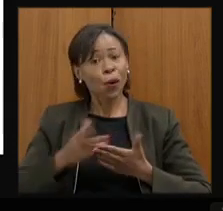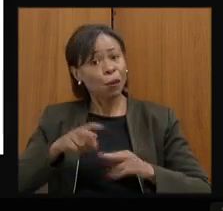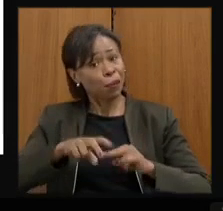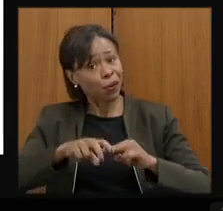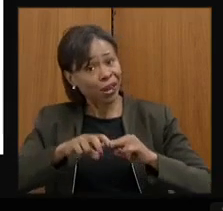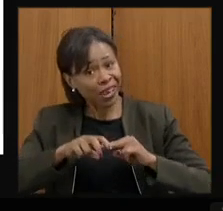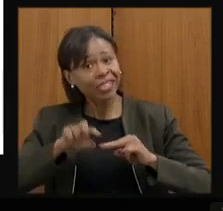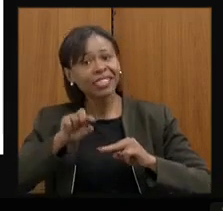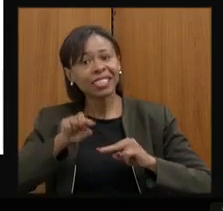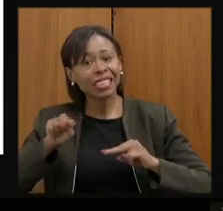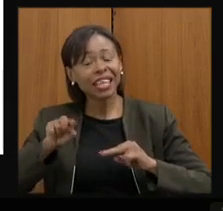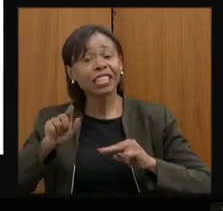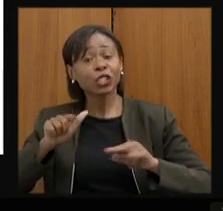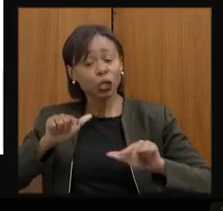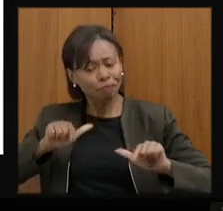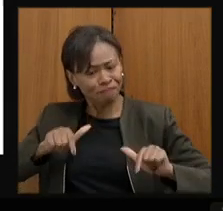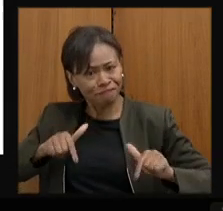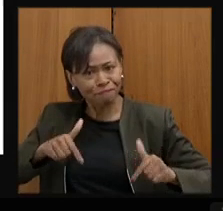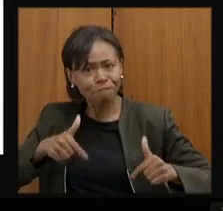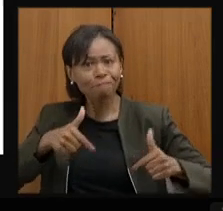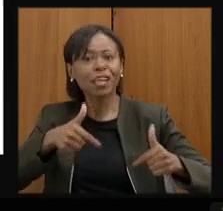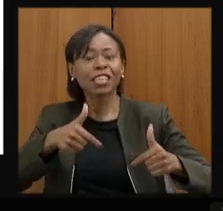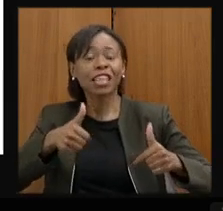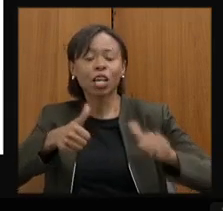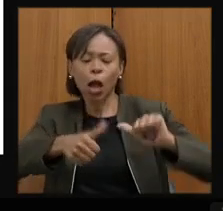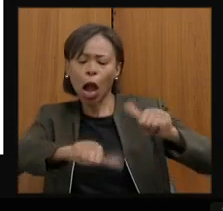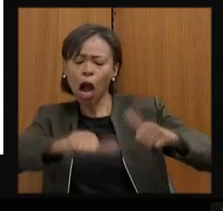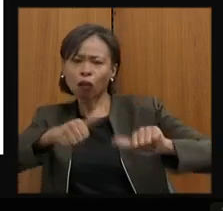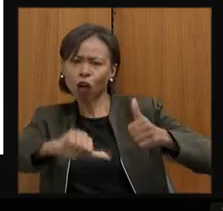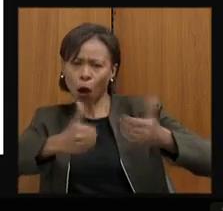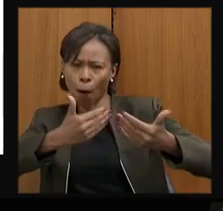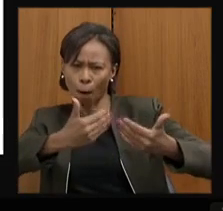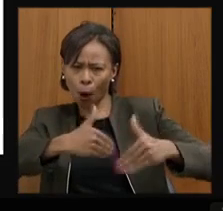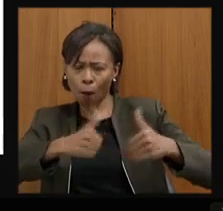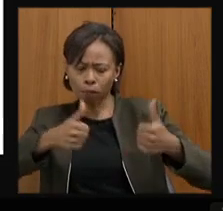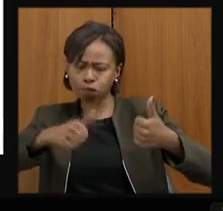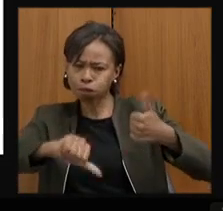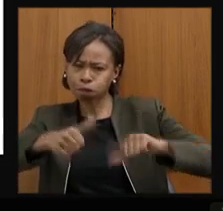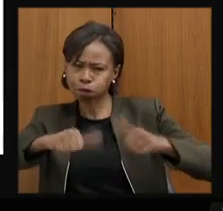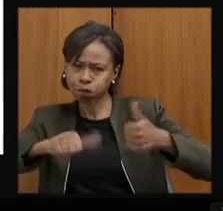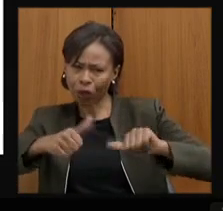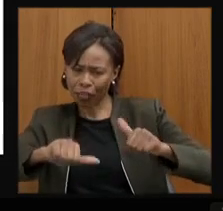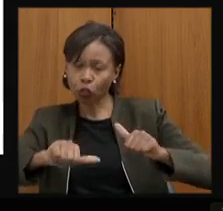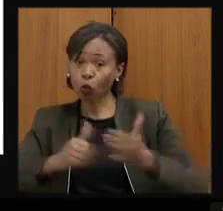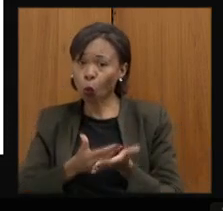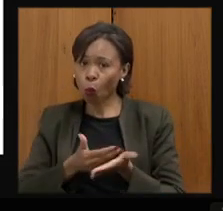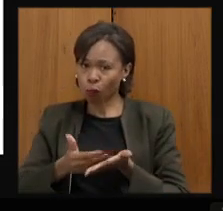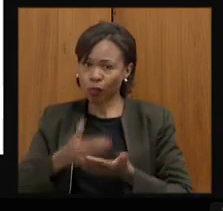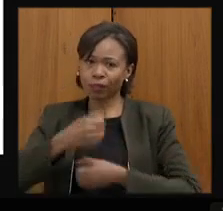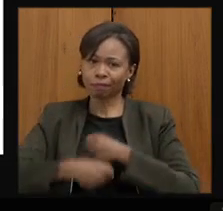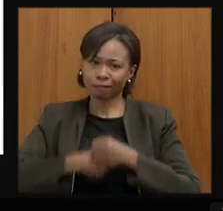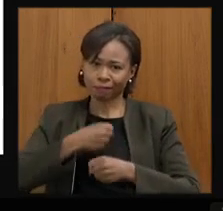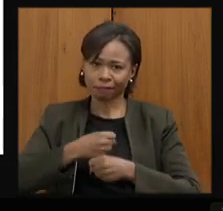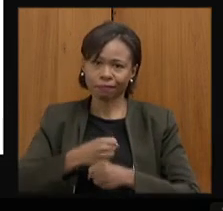da importância nesse engajamento da aplicação da avaliação diagnóstica e de toda a dedicação no início do ano. Por favor.